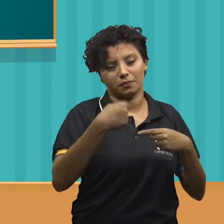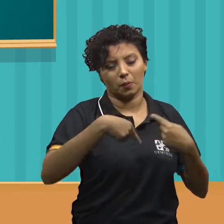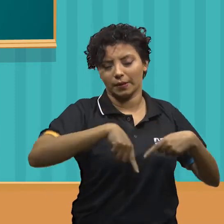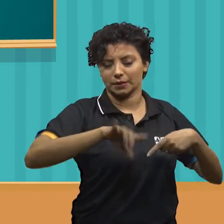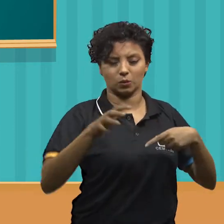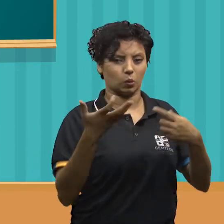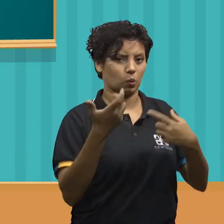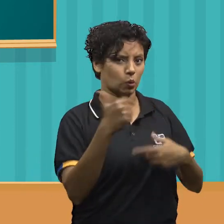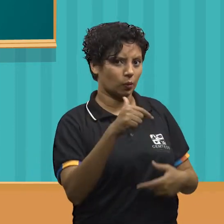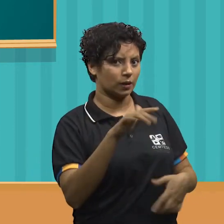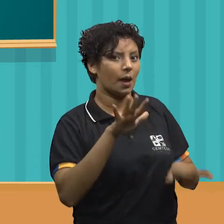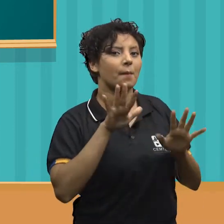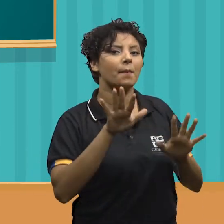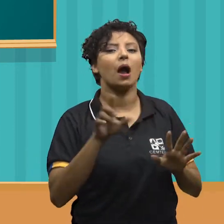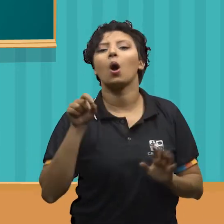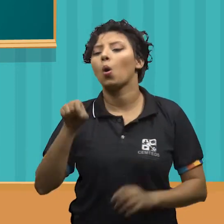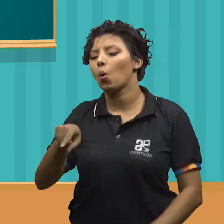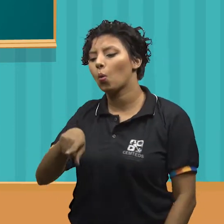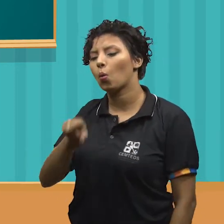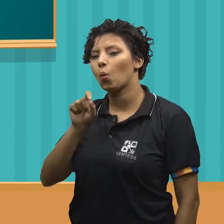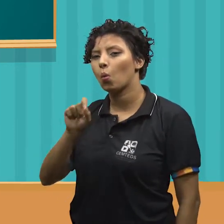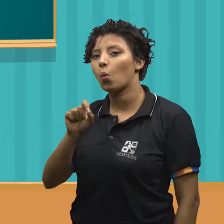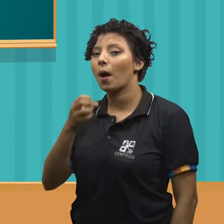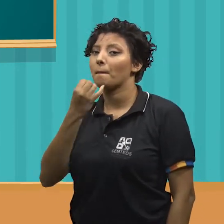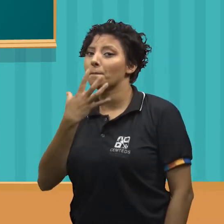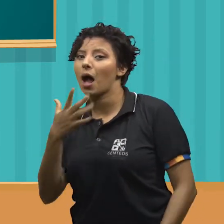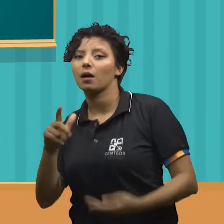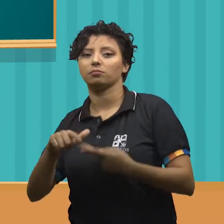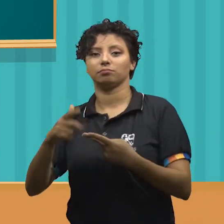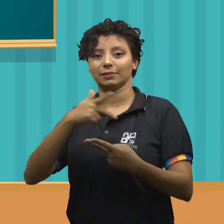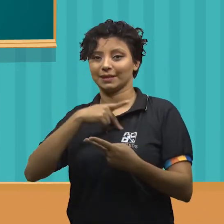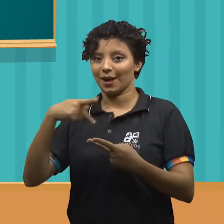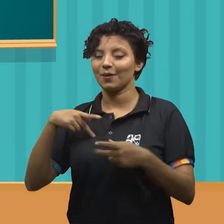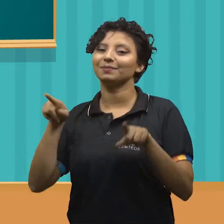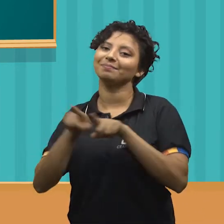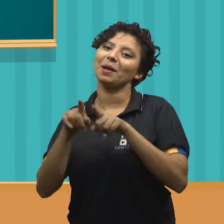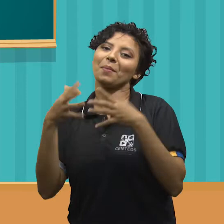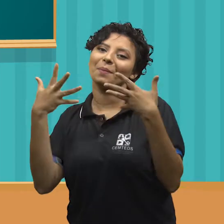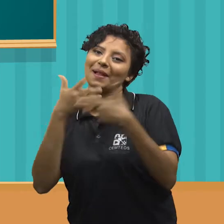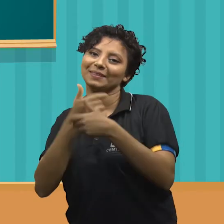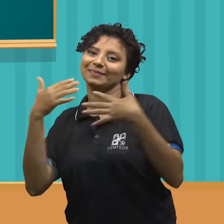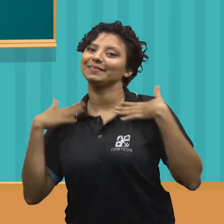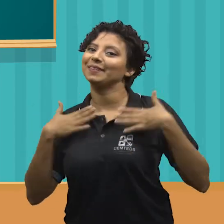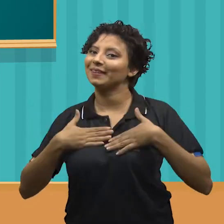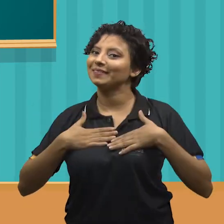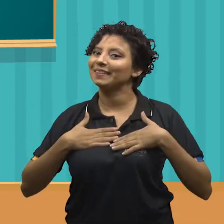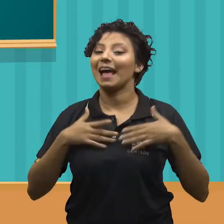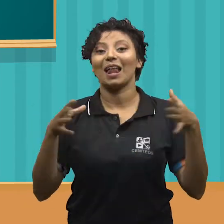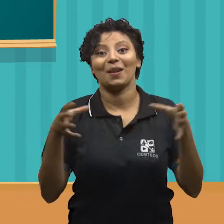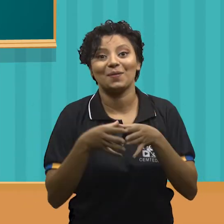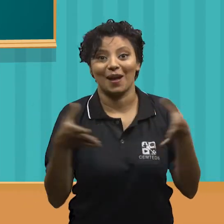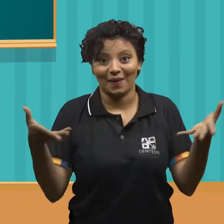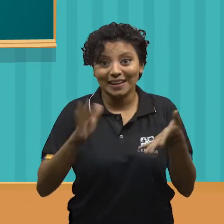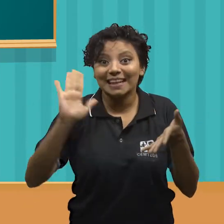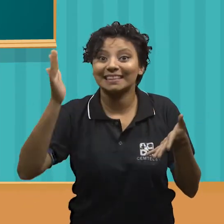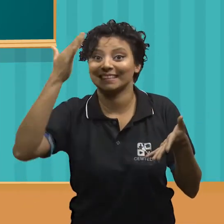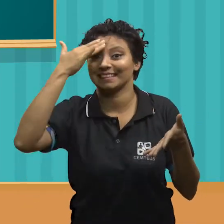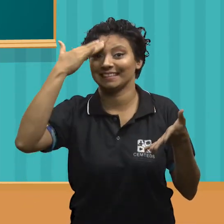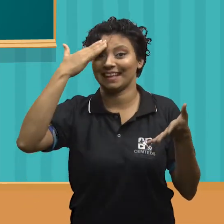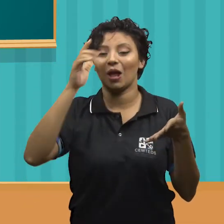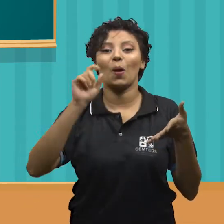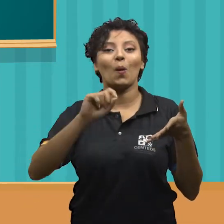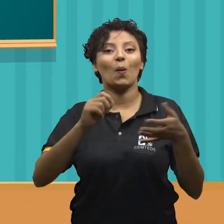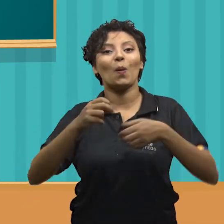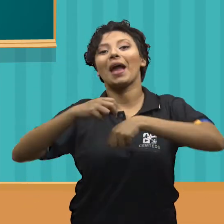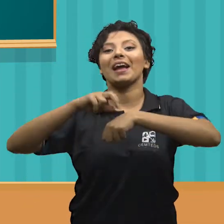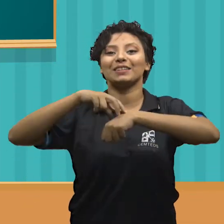o próprio nome já diz, mas sim a saúde, o bem-estar e também a beleza do corpo. Turma, agora que já sabemos